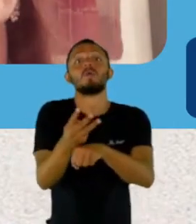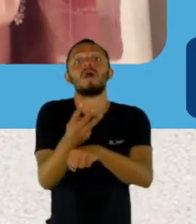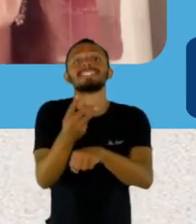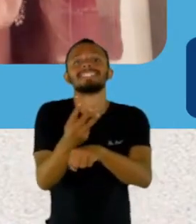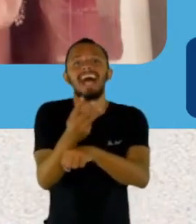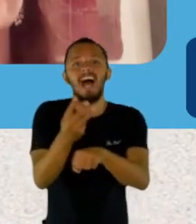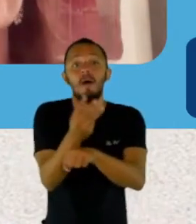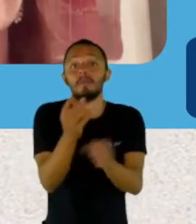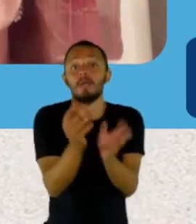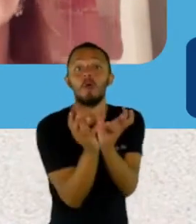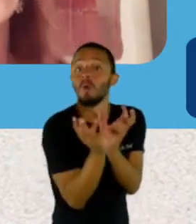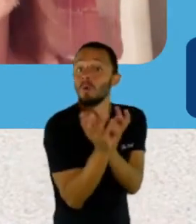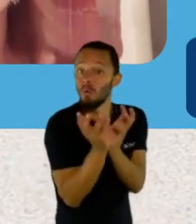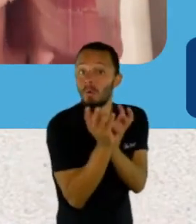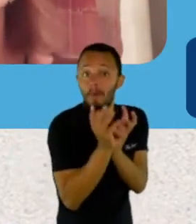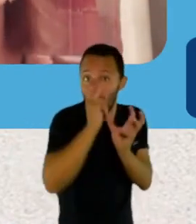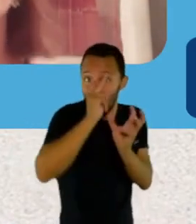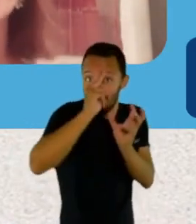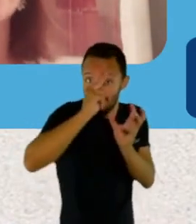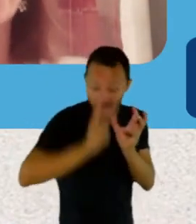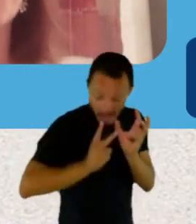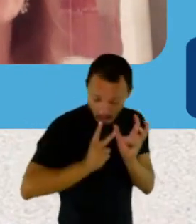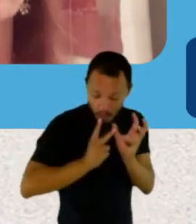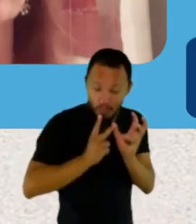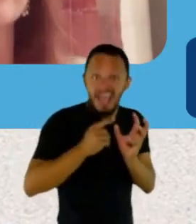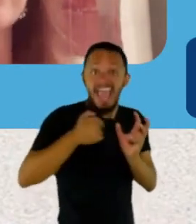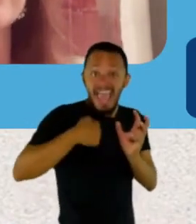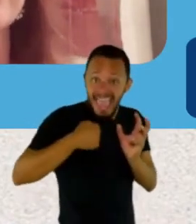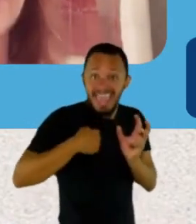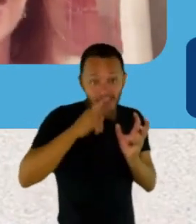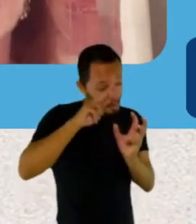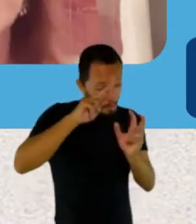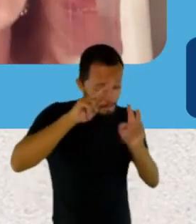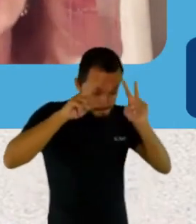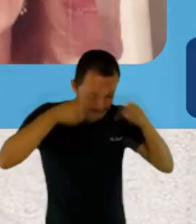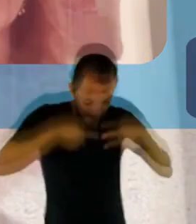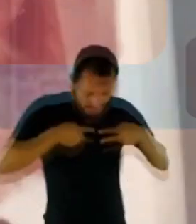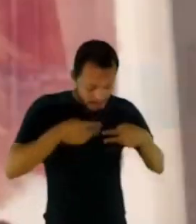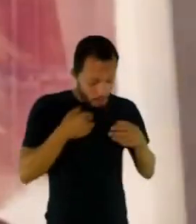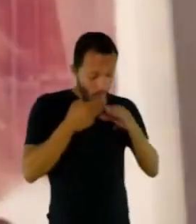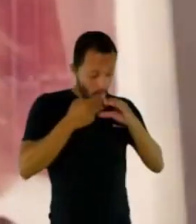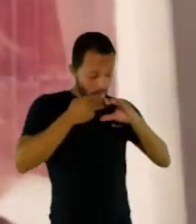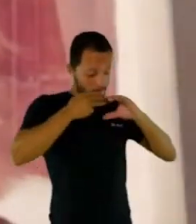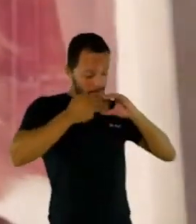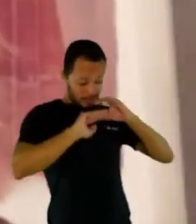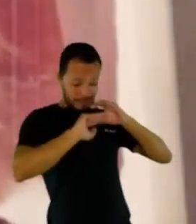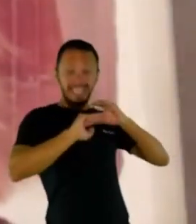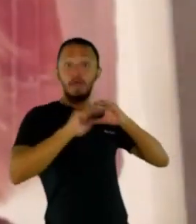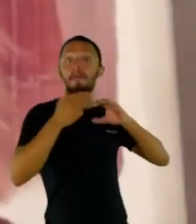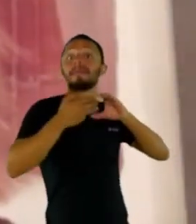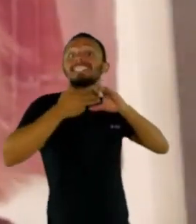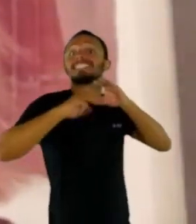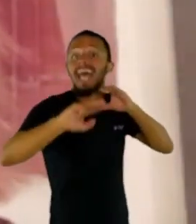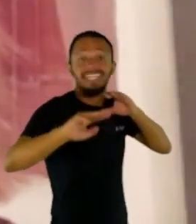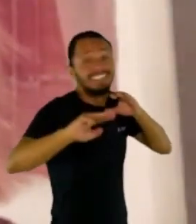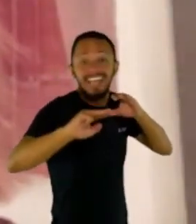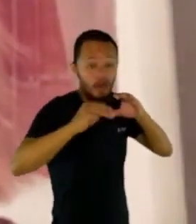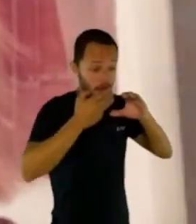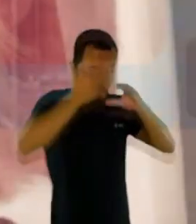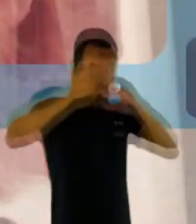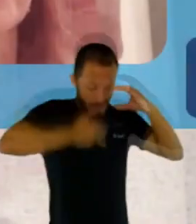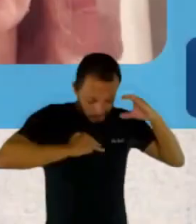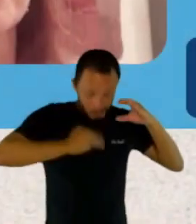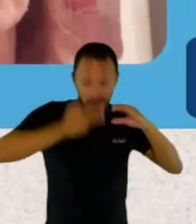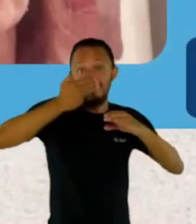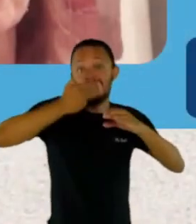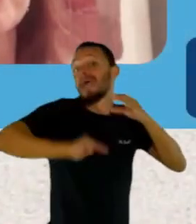Para poder, pelo menos, respirar um pouco e recomeçar. E você falando isso aí da mulher